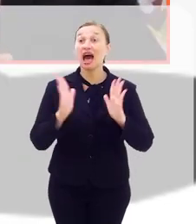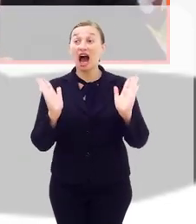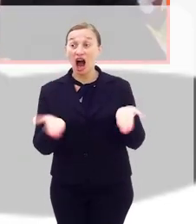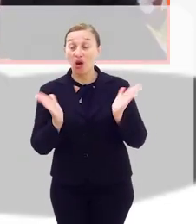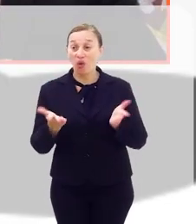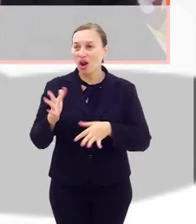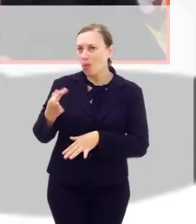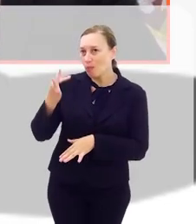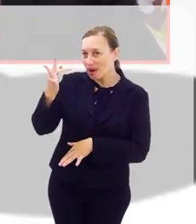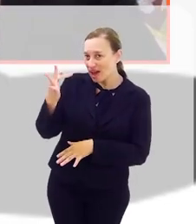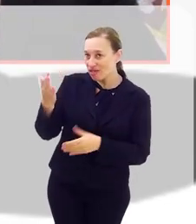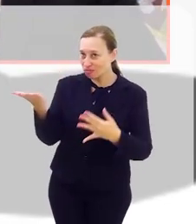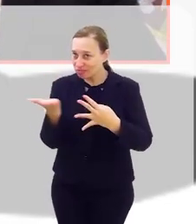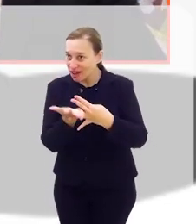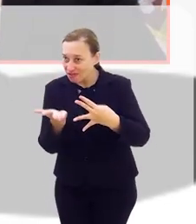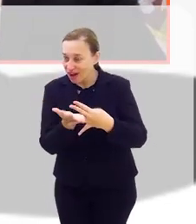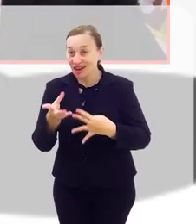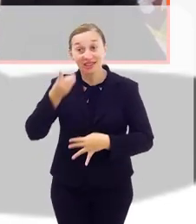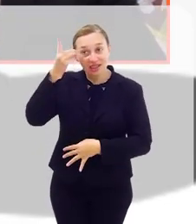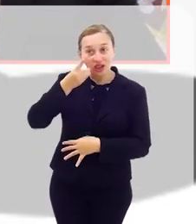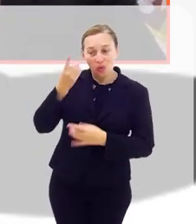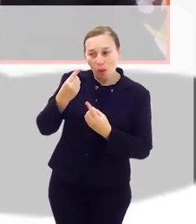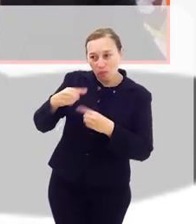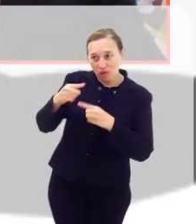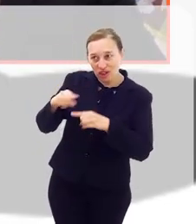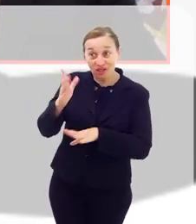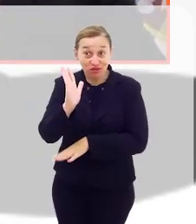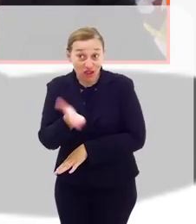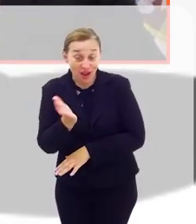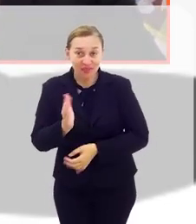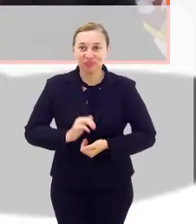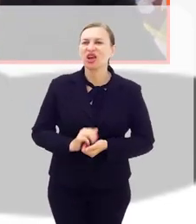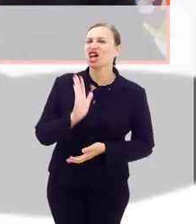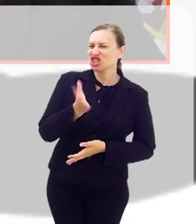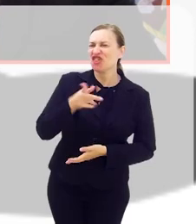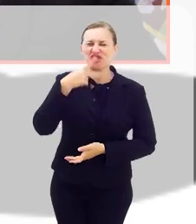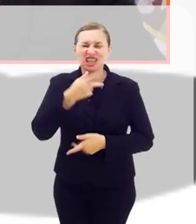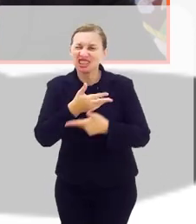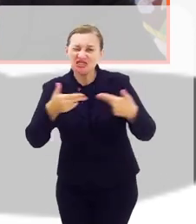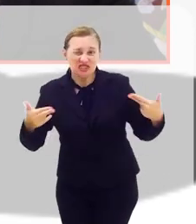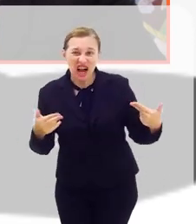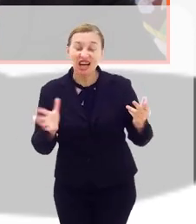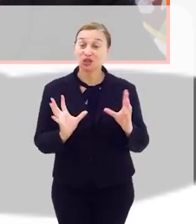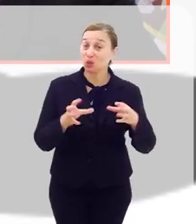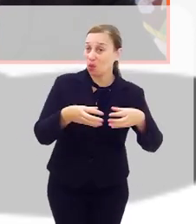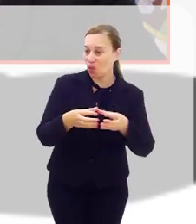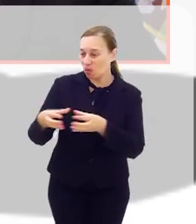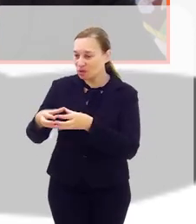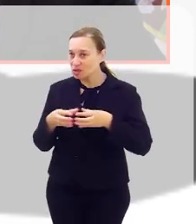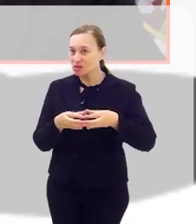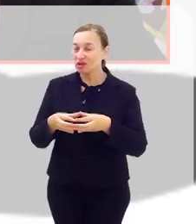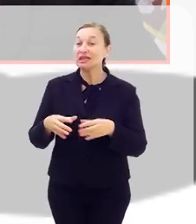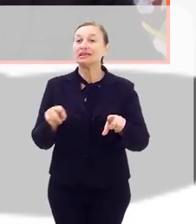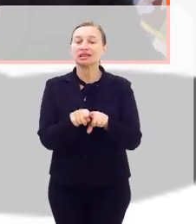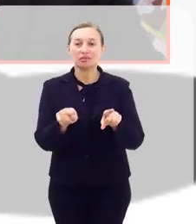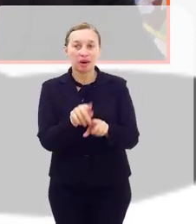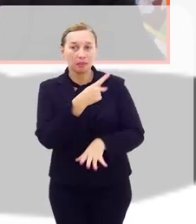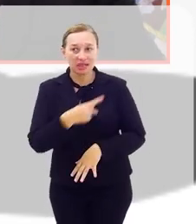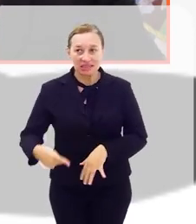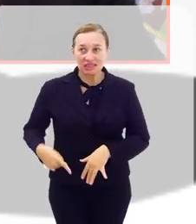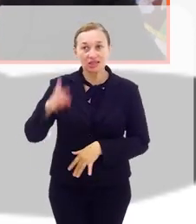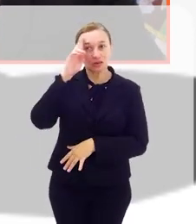nós vamos ter que ir para um breve intervalo. E vou deixar já aqui a provocação. Nós já falamos de várias comissões e de várias